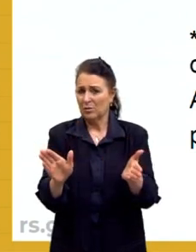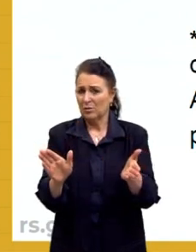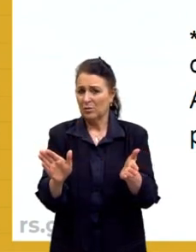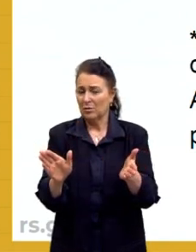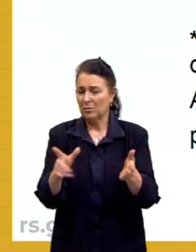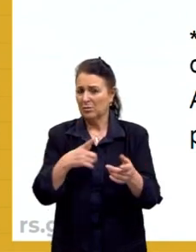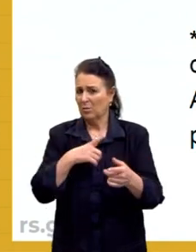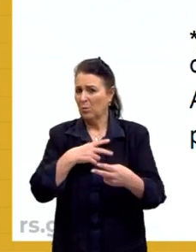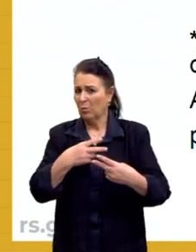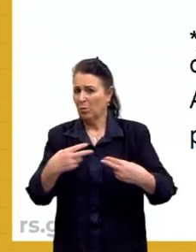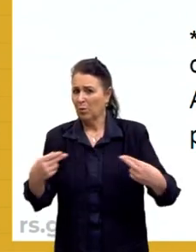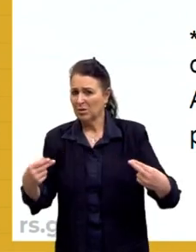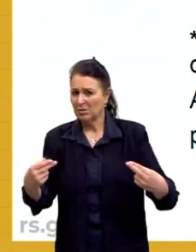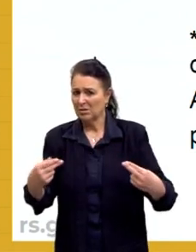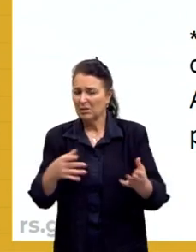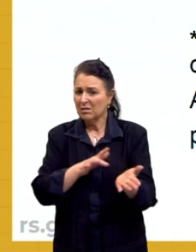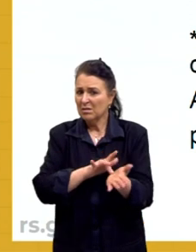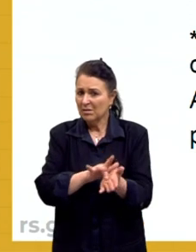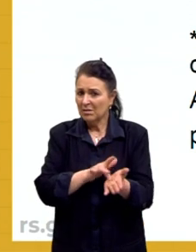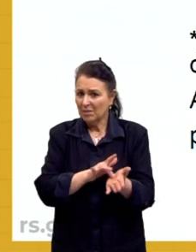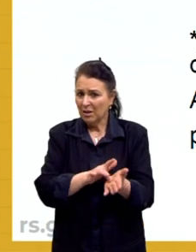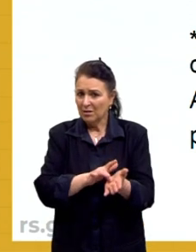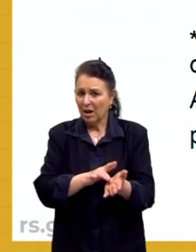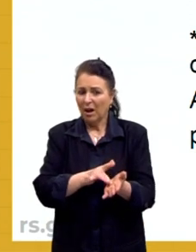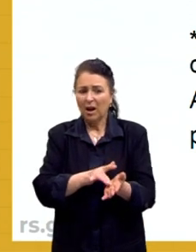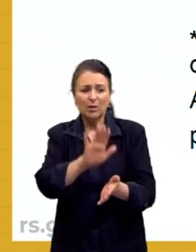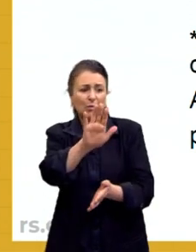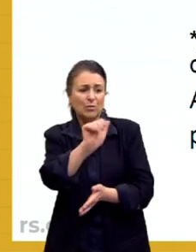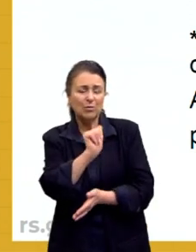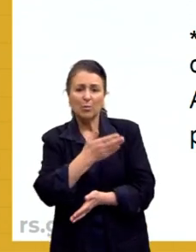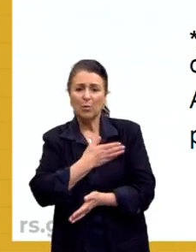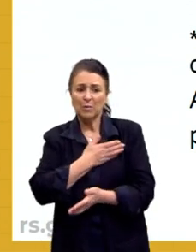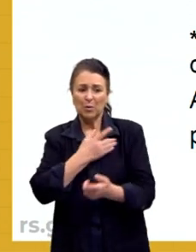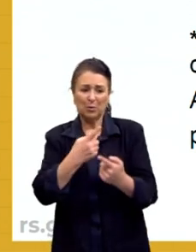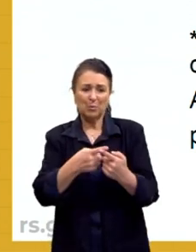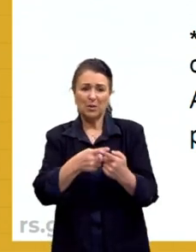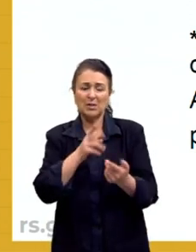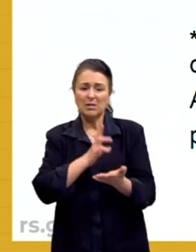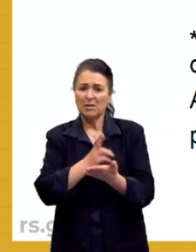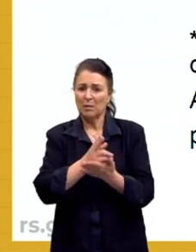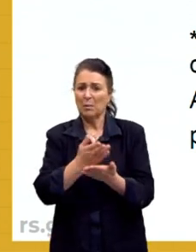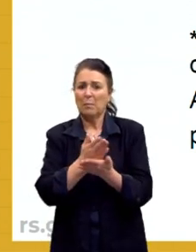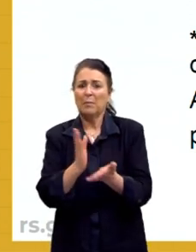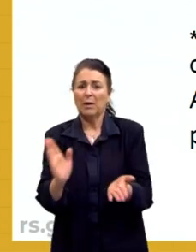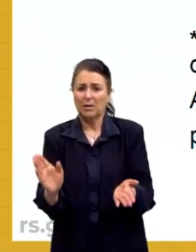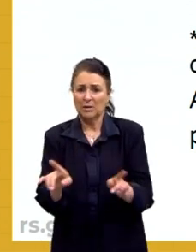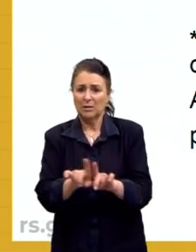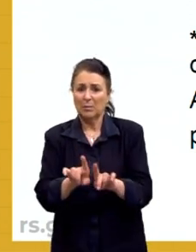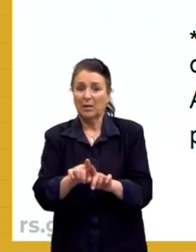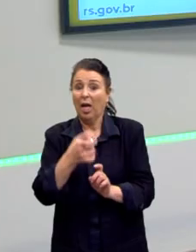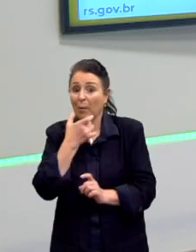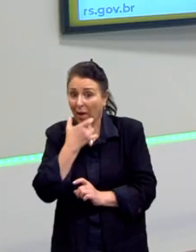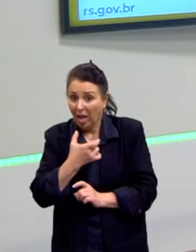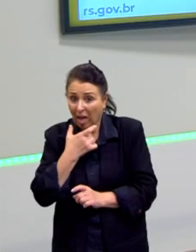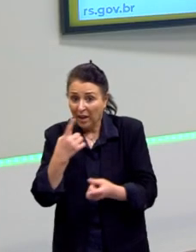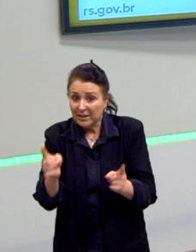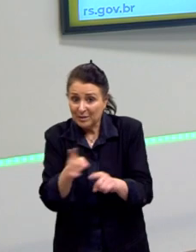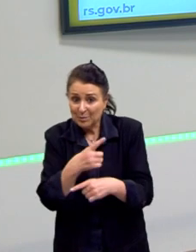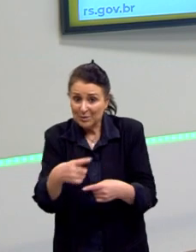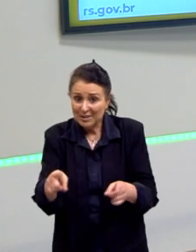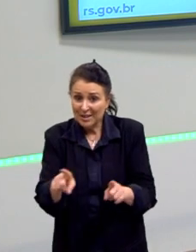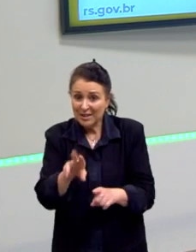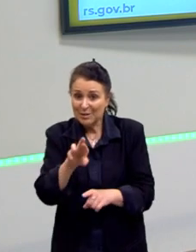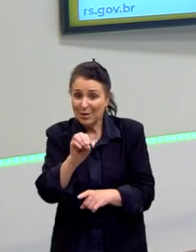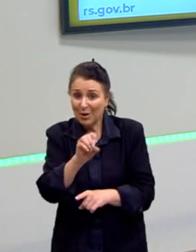Uma falsa causa. Nós temos aí um camarada muito conhecido que é o Mick Jagger, vocalista dos Rolling Stones. Existe toda uma